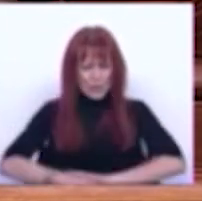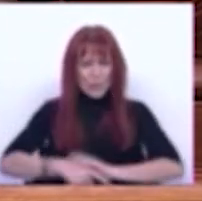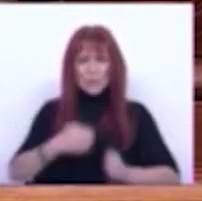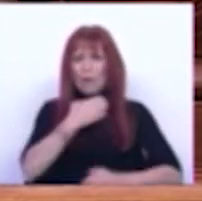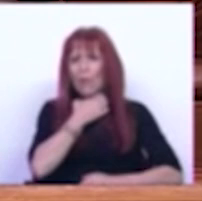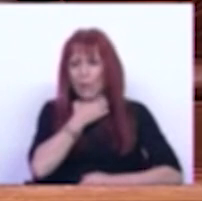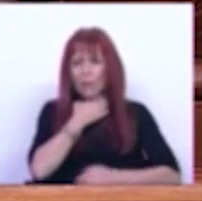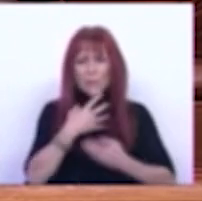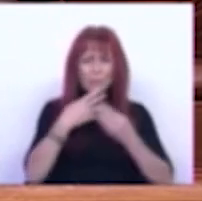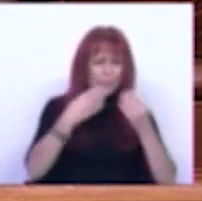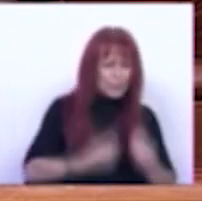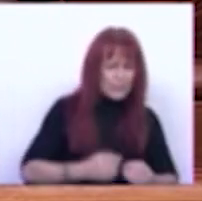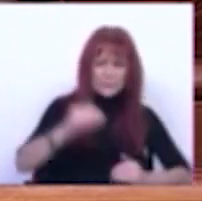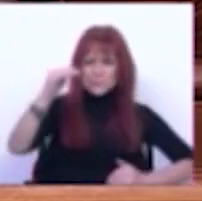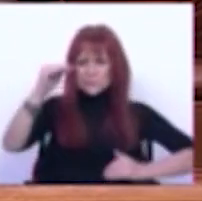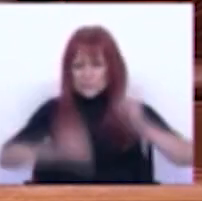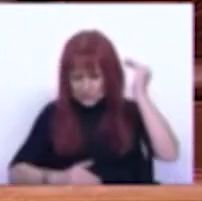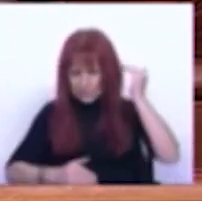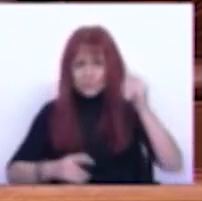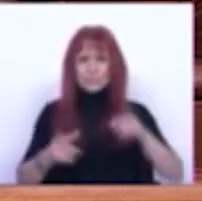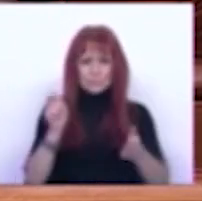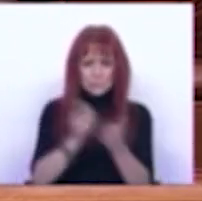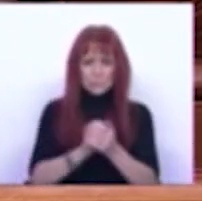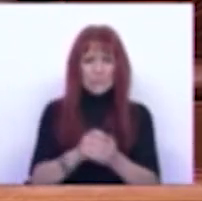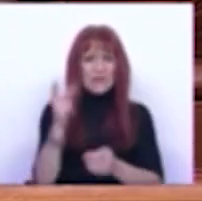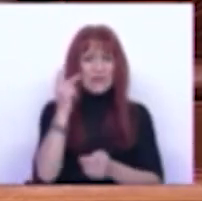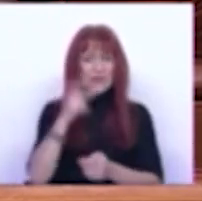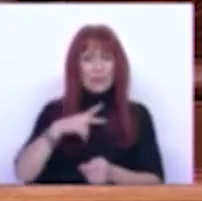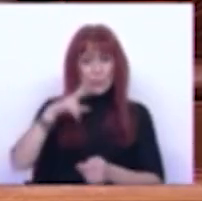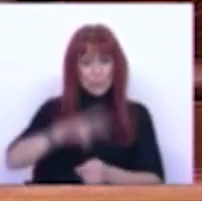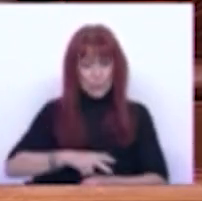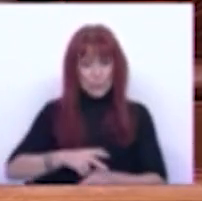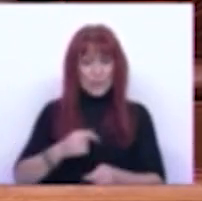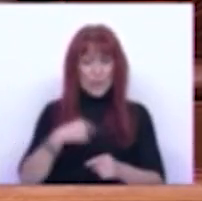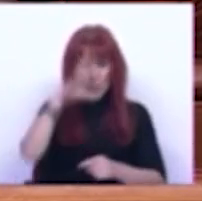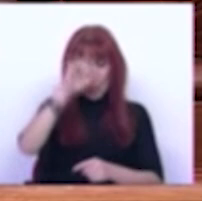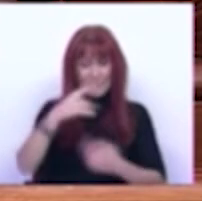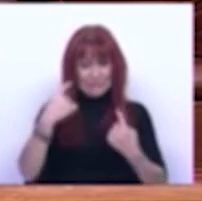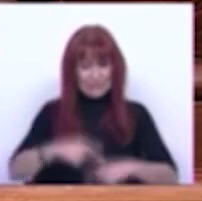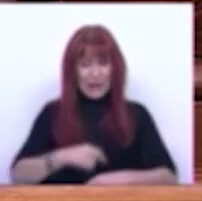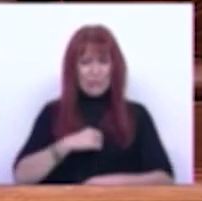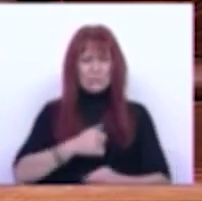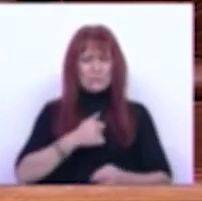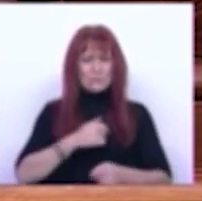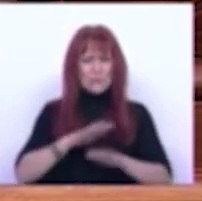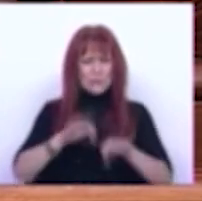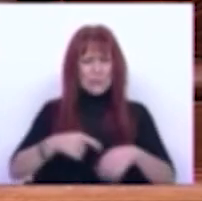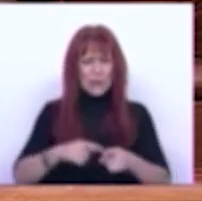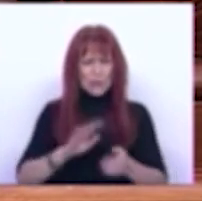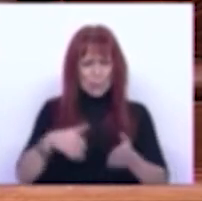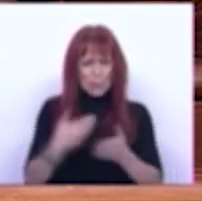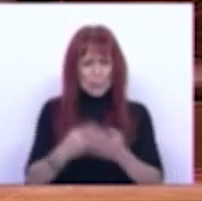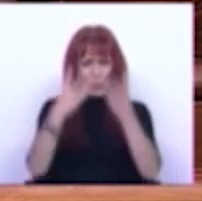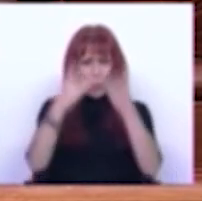estrangulamentos injustiças e desigualdades que marcam a vida do país Este governo está a determinar com esta